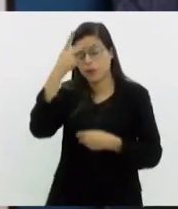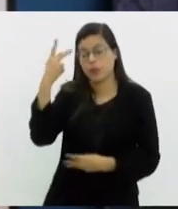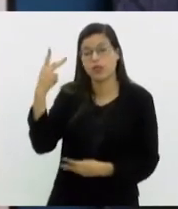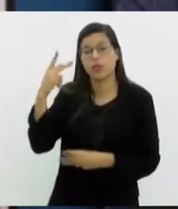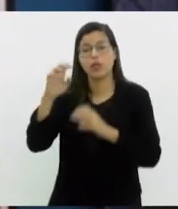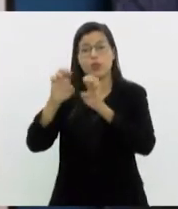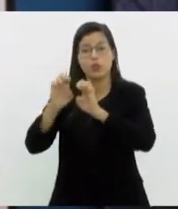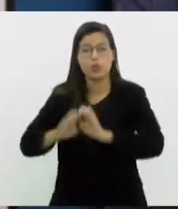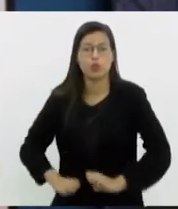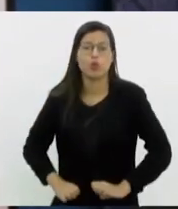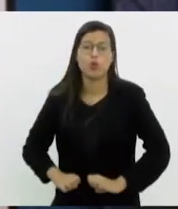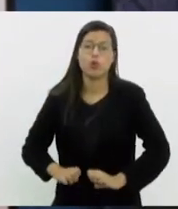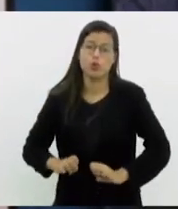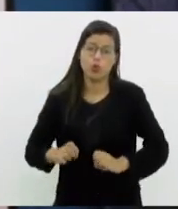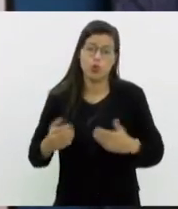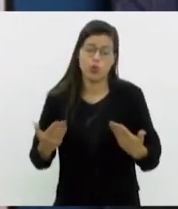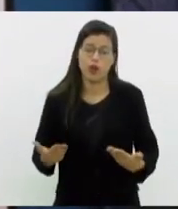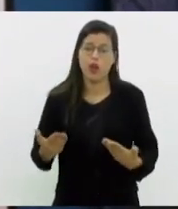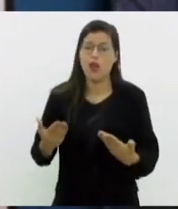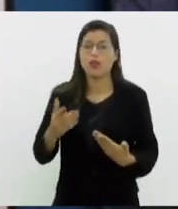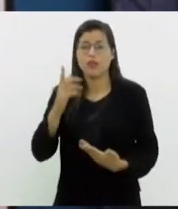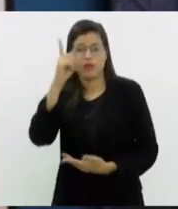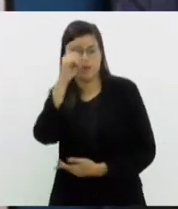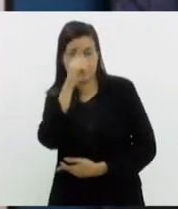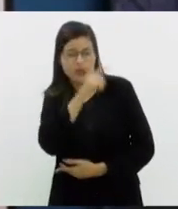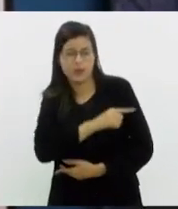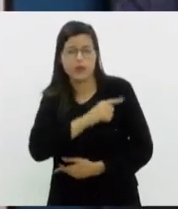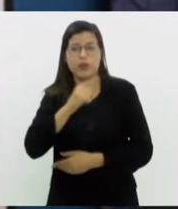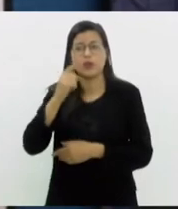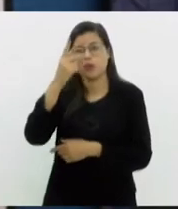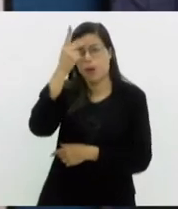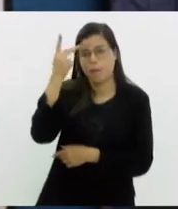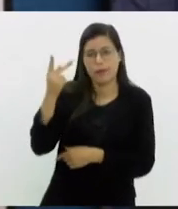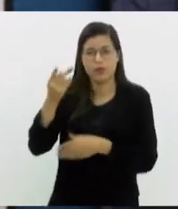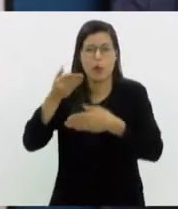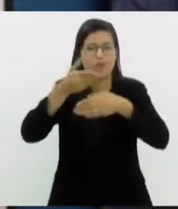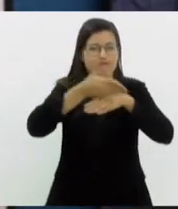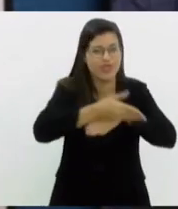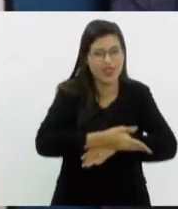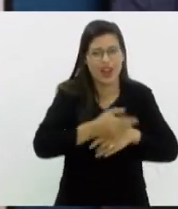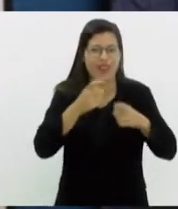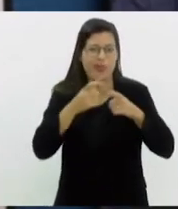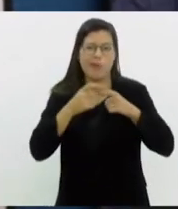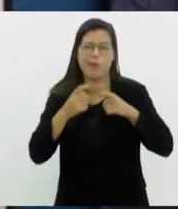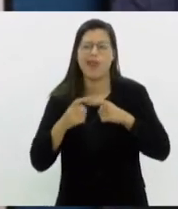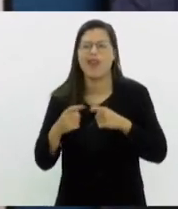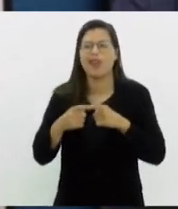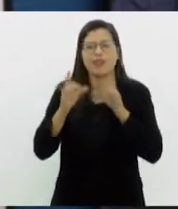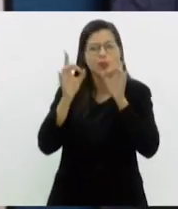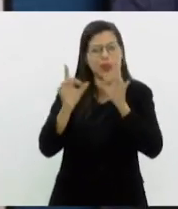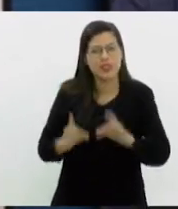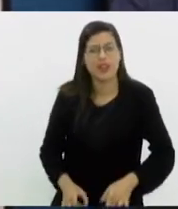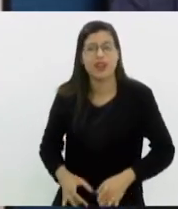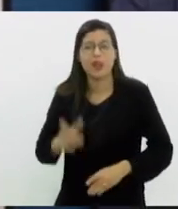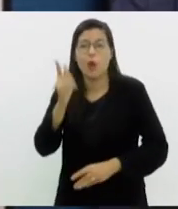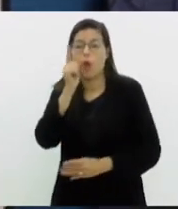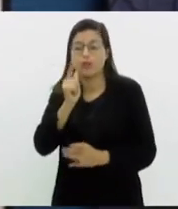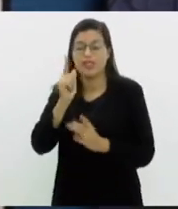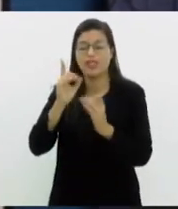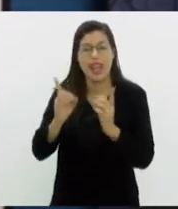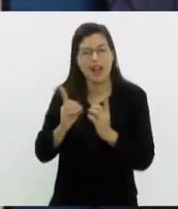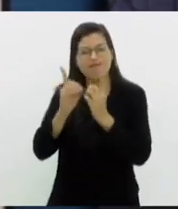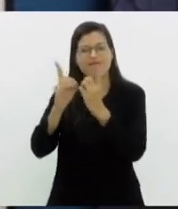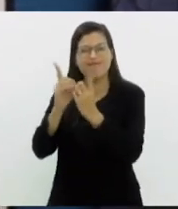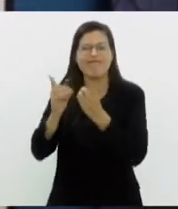sobrecarregando para o paciente chegar no especialista, para o paciente ser escutado, para o paciente ser entendido, ser adequadamente